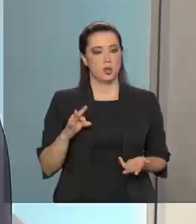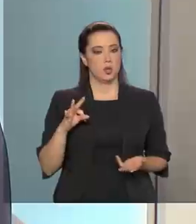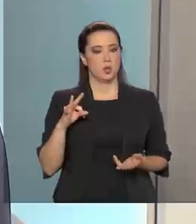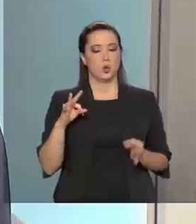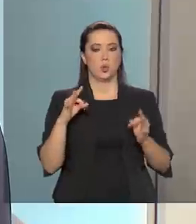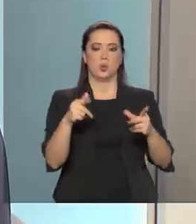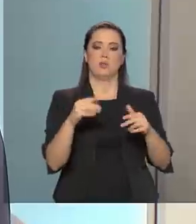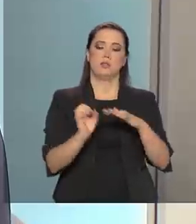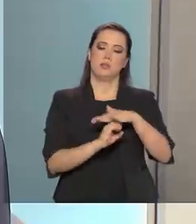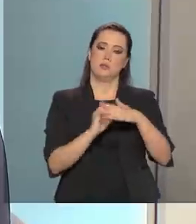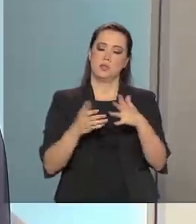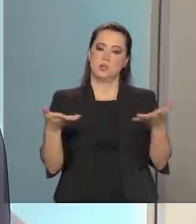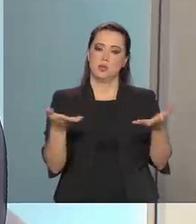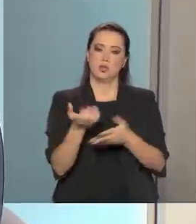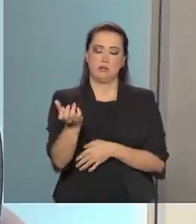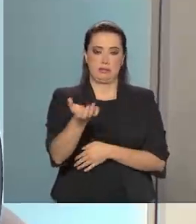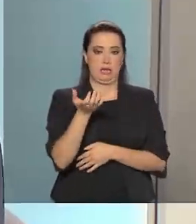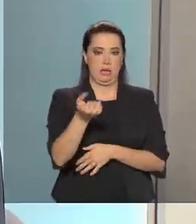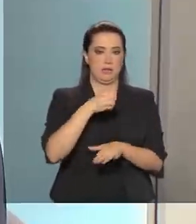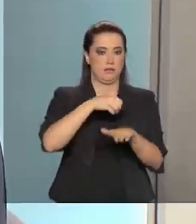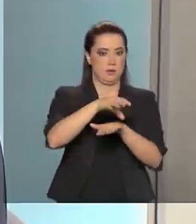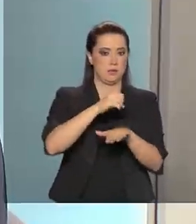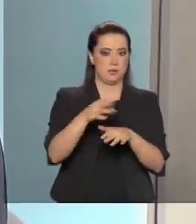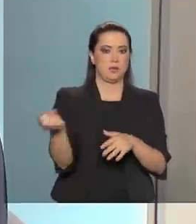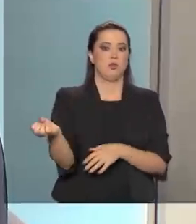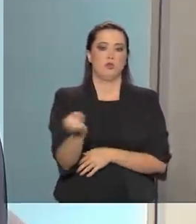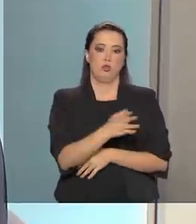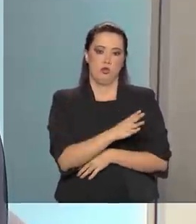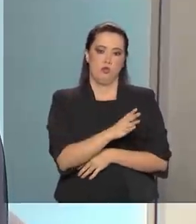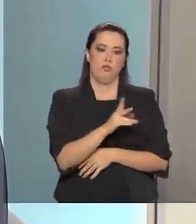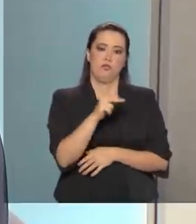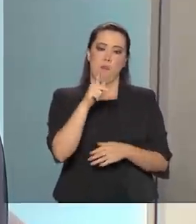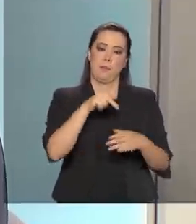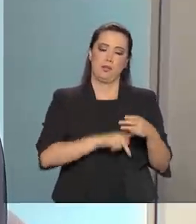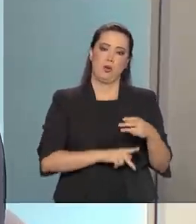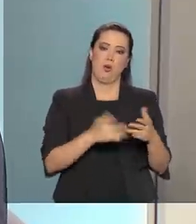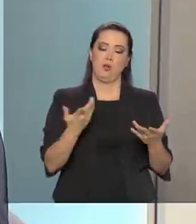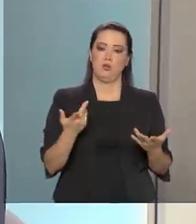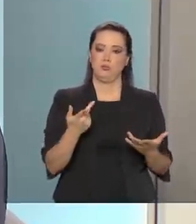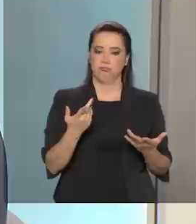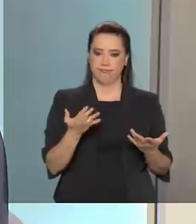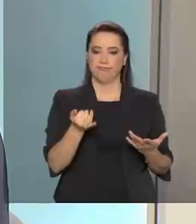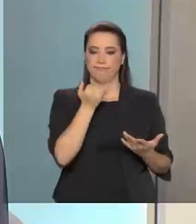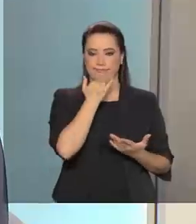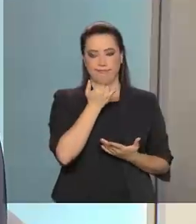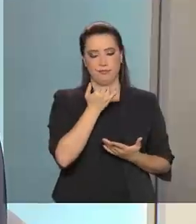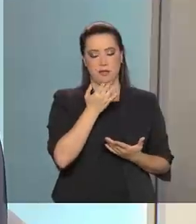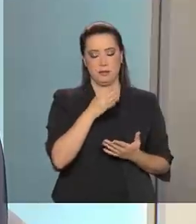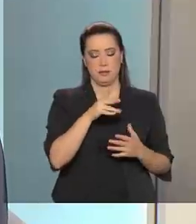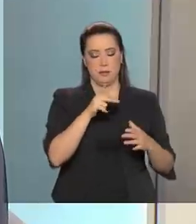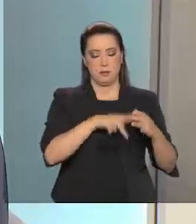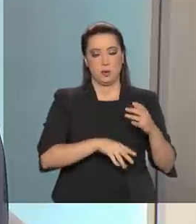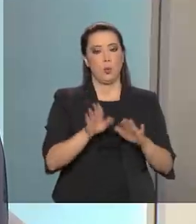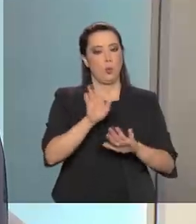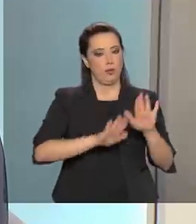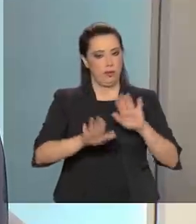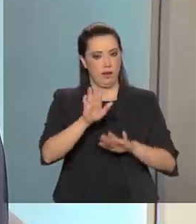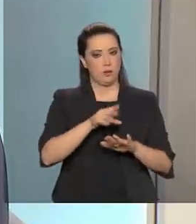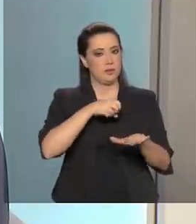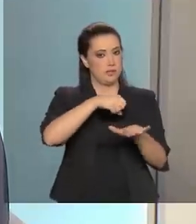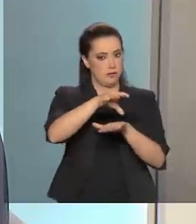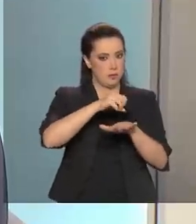as empresas querem, é o novo petróleo. Então, cuide dos seus dados como você cuida de você, isso é mais